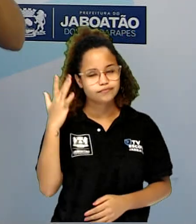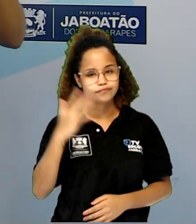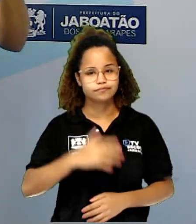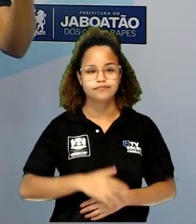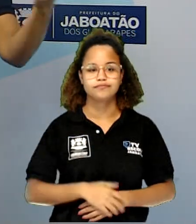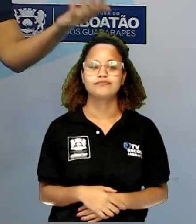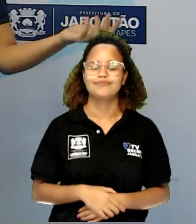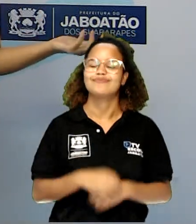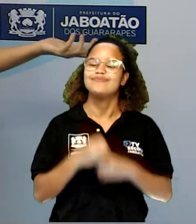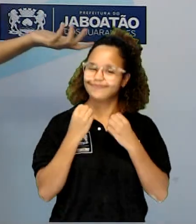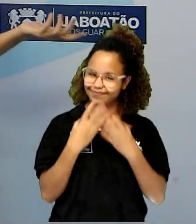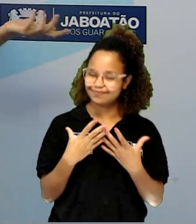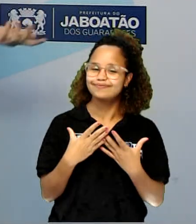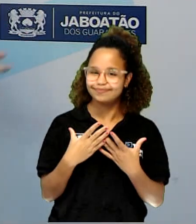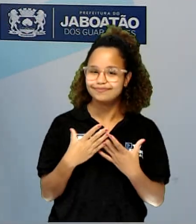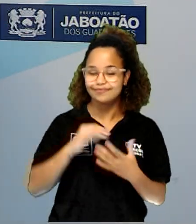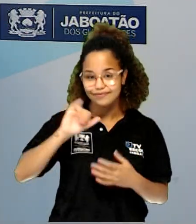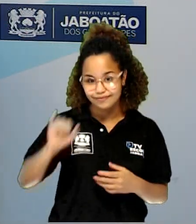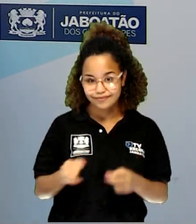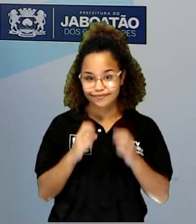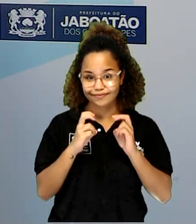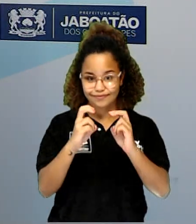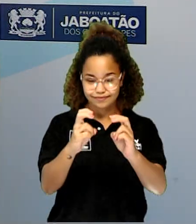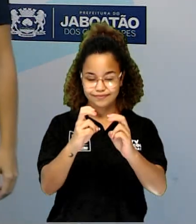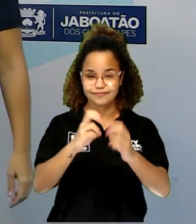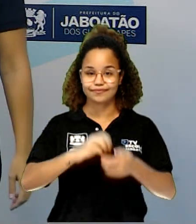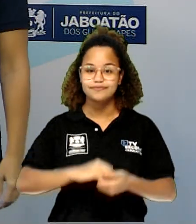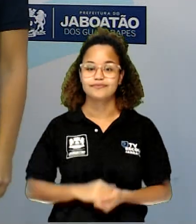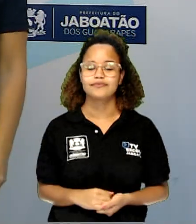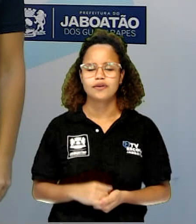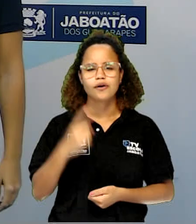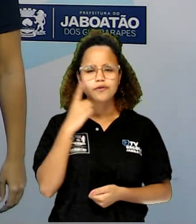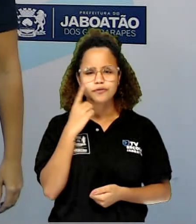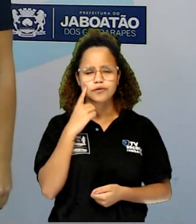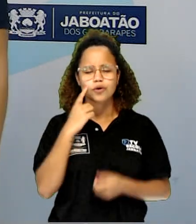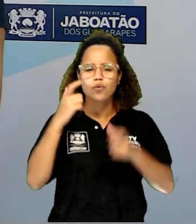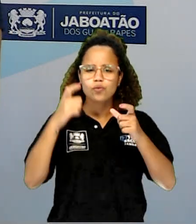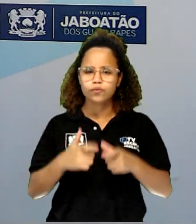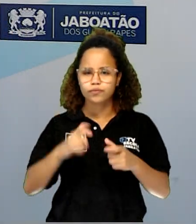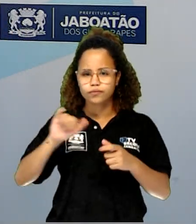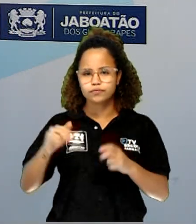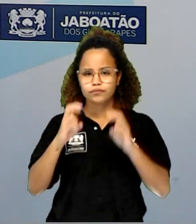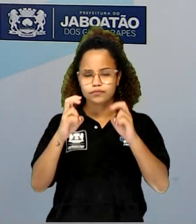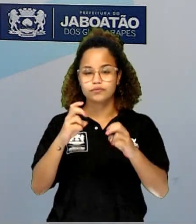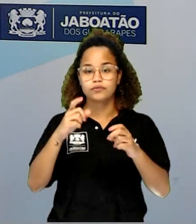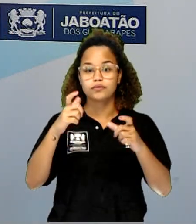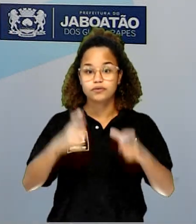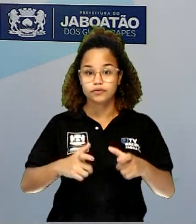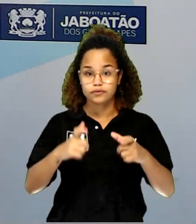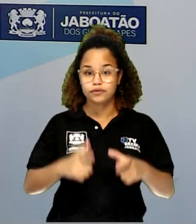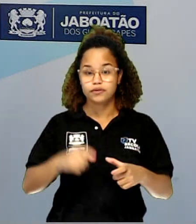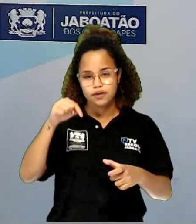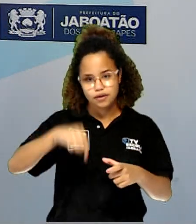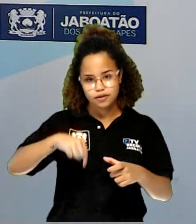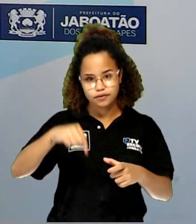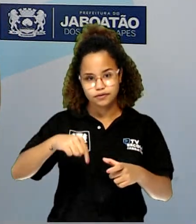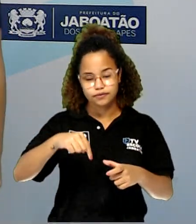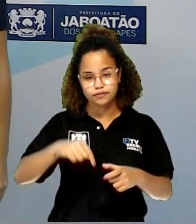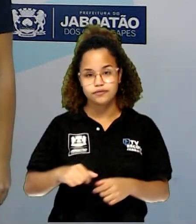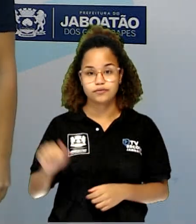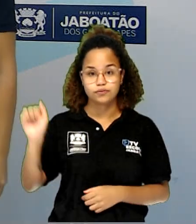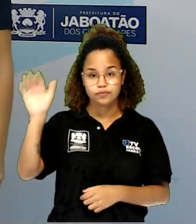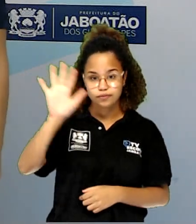Muito bem! Jaboatão dos Guararapes. Vamos ver onde o Jaboatão se encontra aqui no mapa.